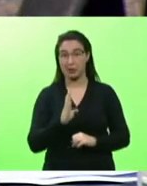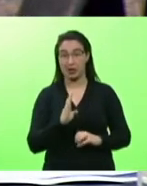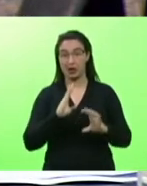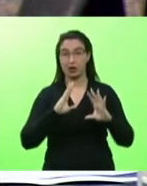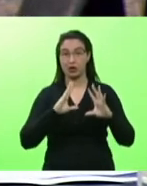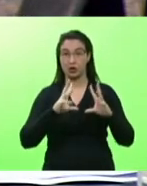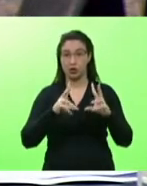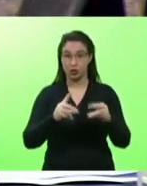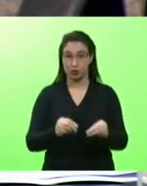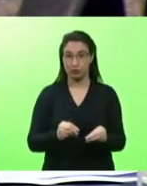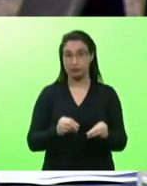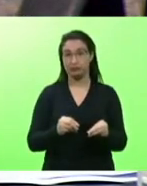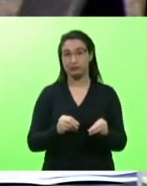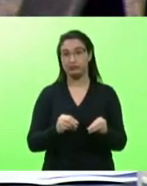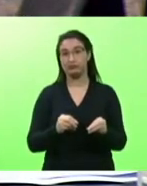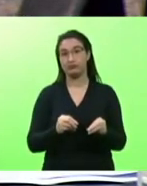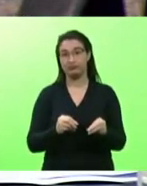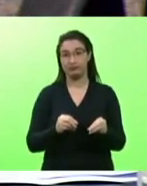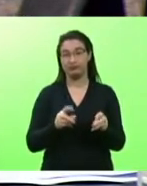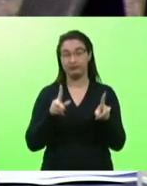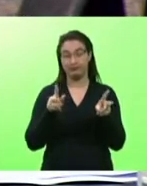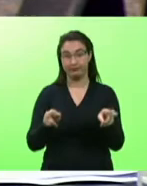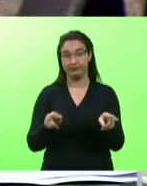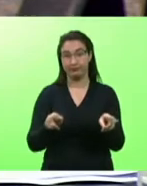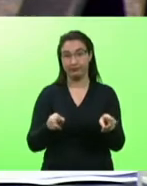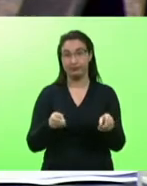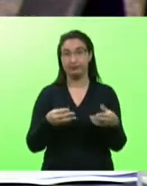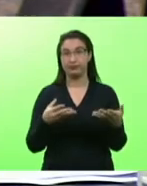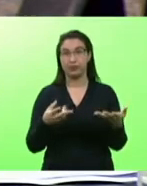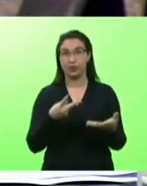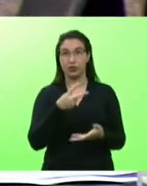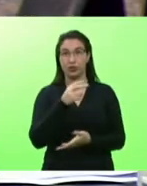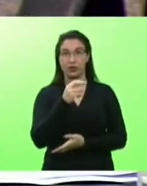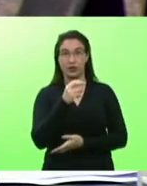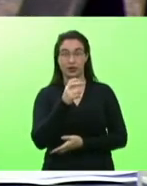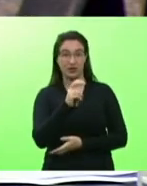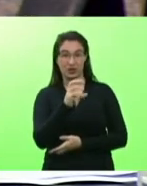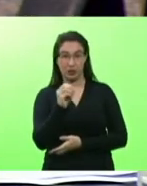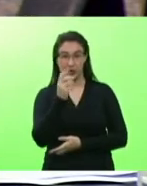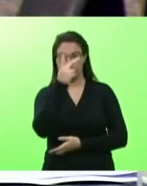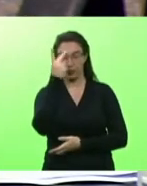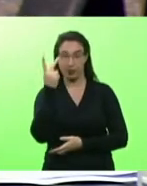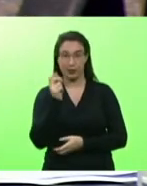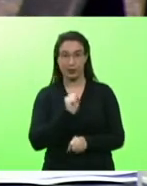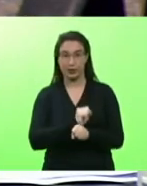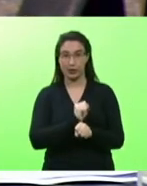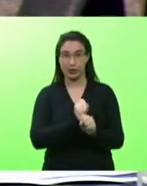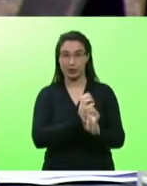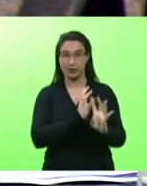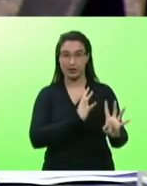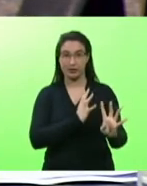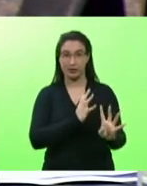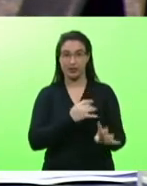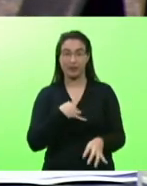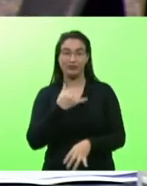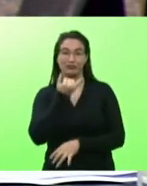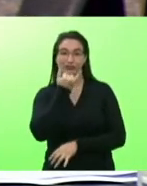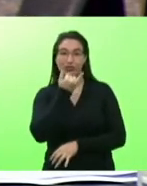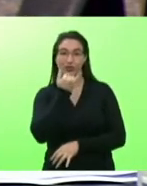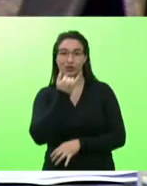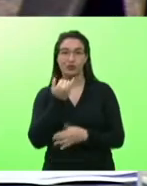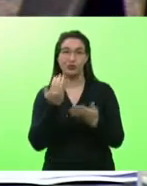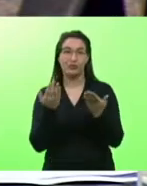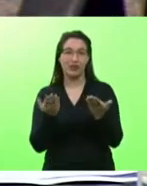250, 260, vieram aí para próximo dos 50, cometi um engano, gente. Zerou a fila. Essa foto é